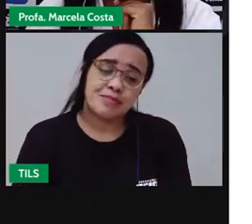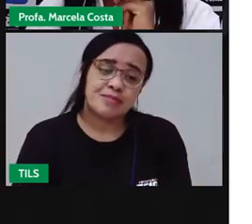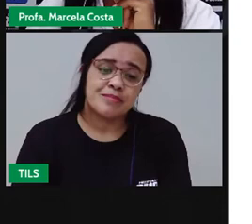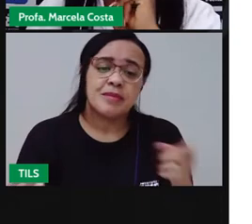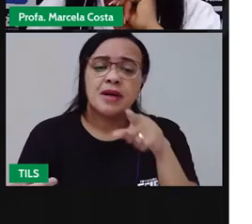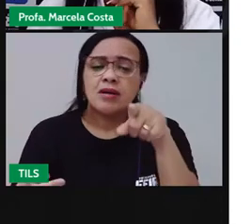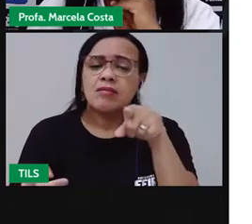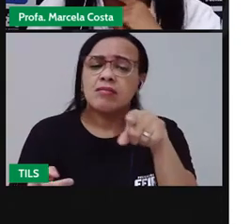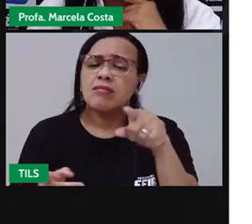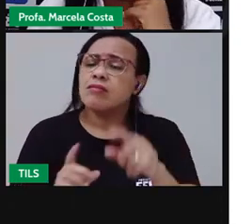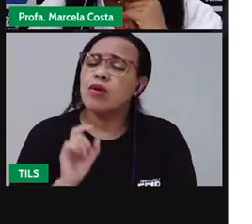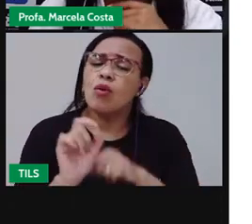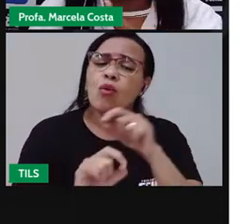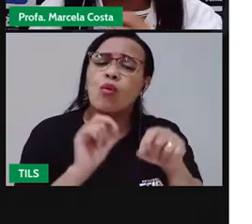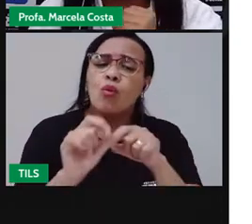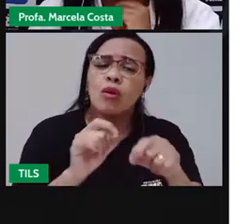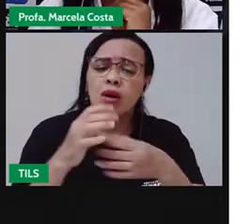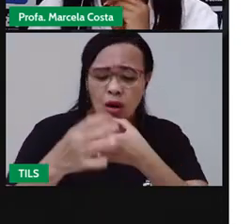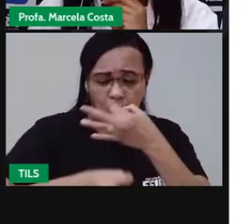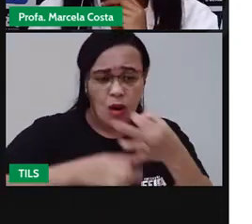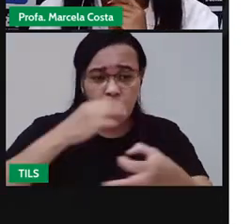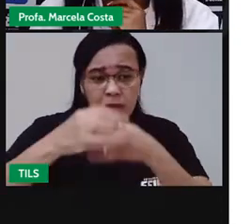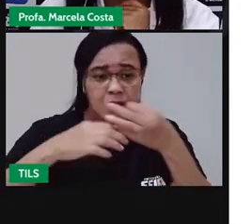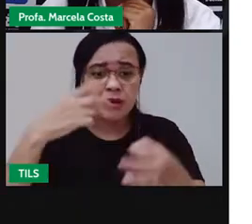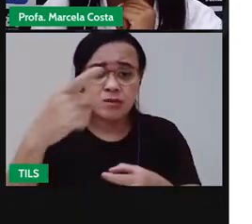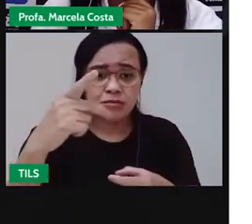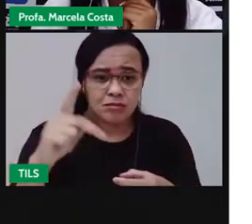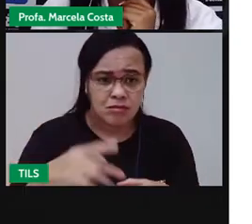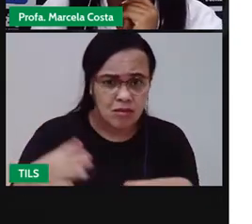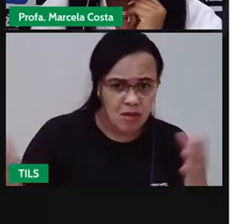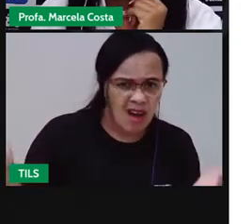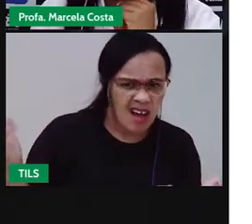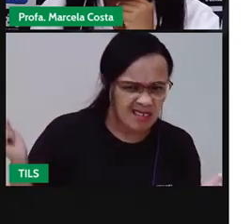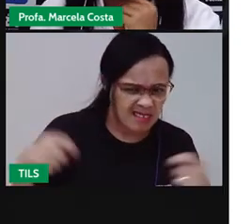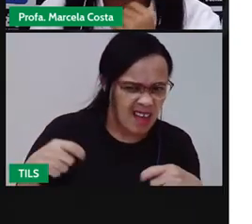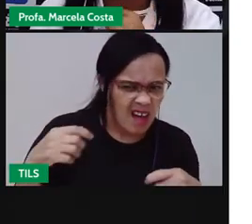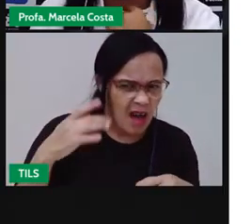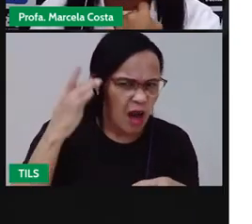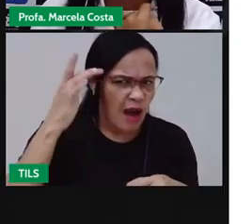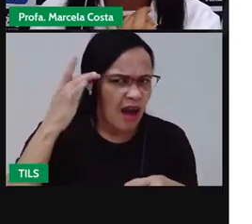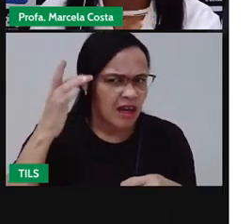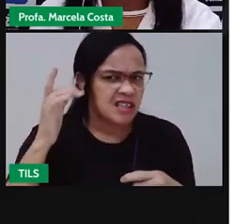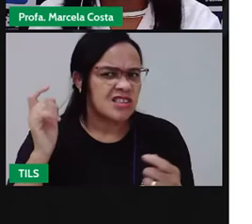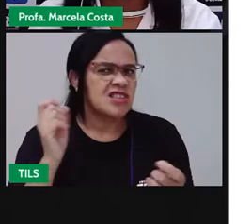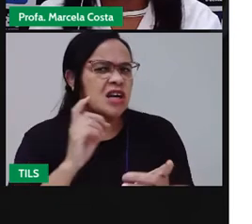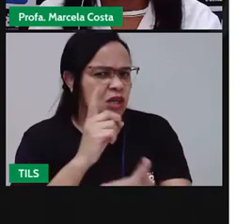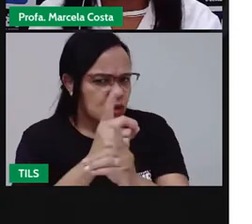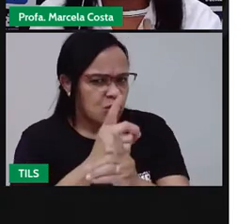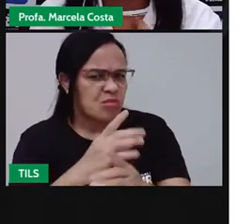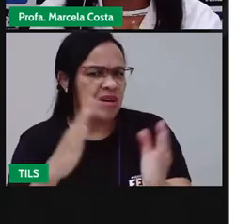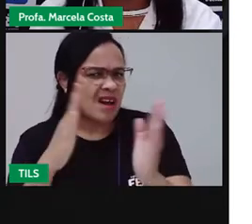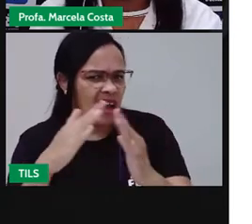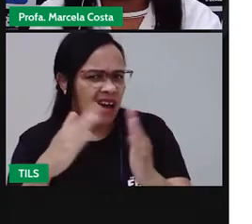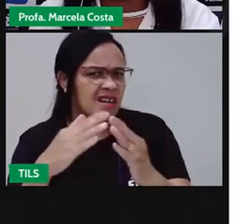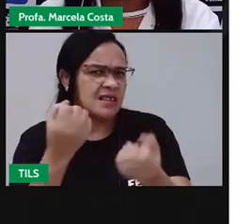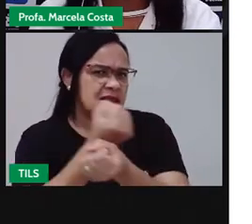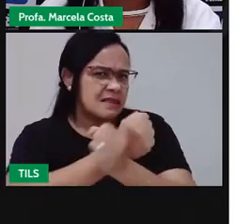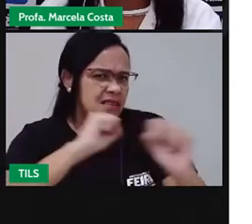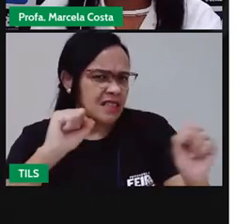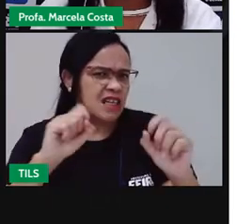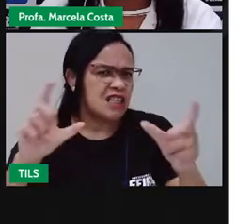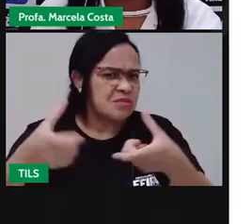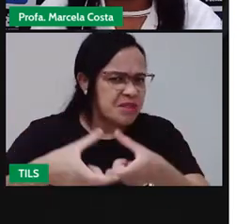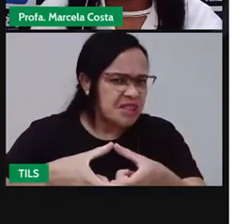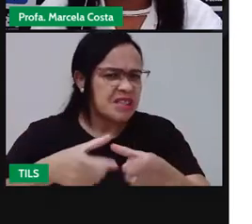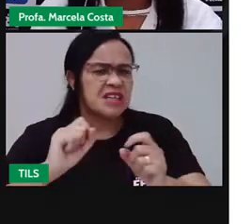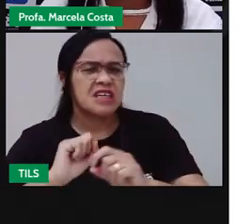Você acha que ela iria acertar o caminho só sabendo que a casa é grande, que a casa é pequena